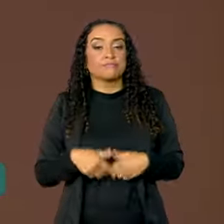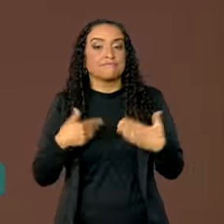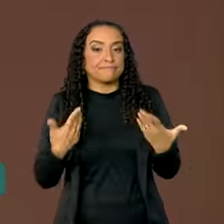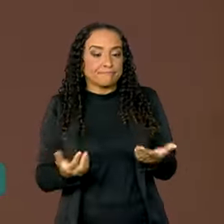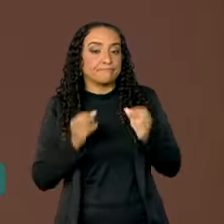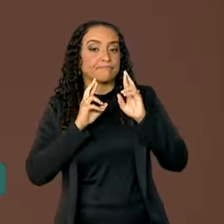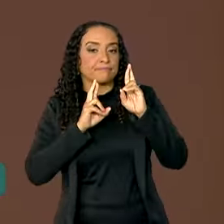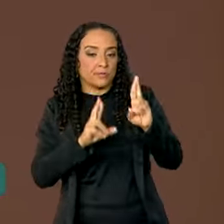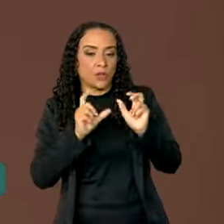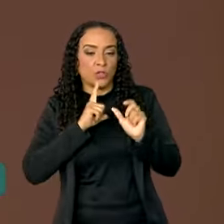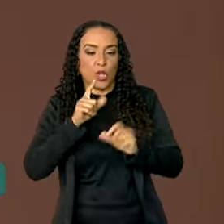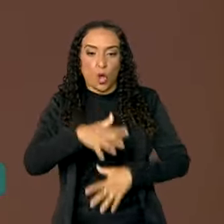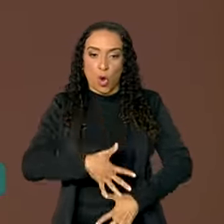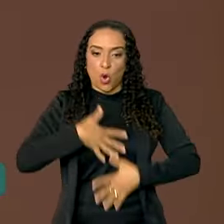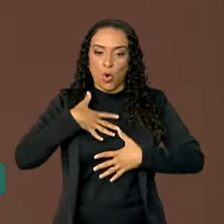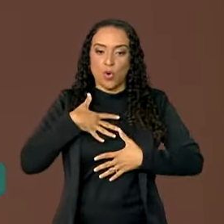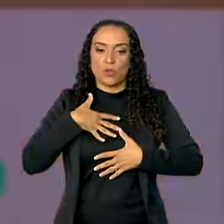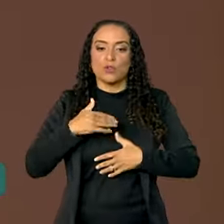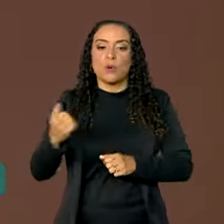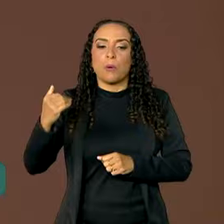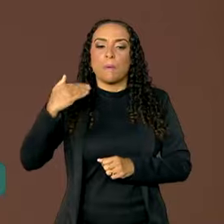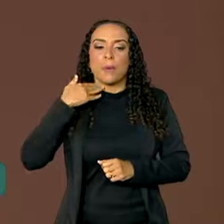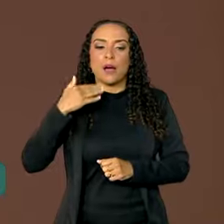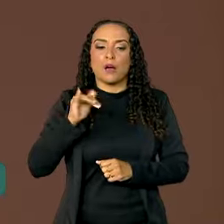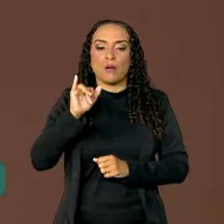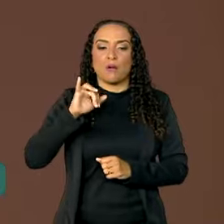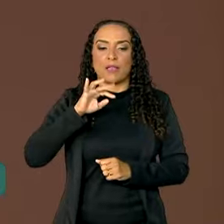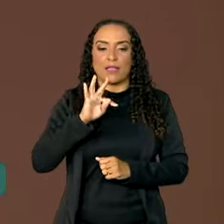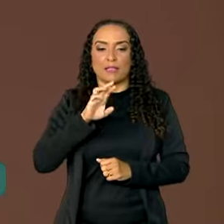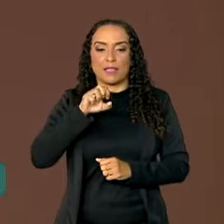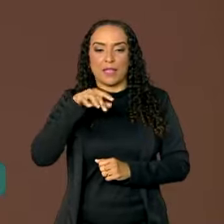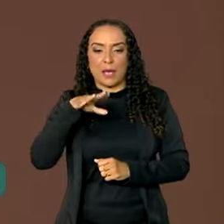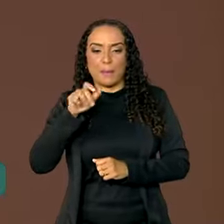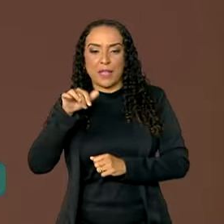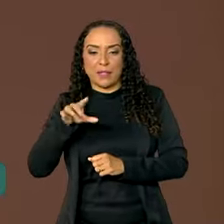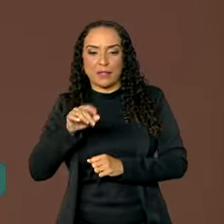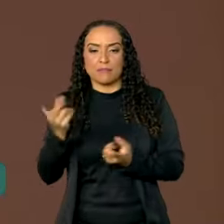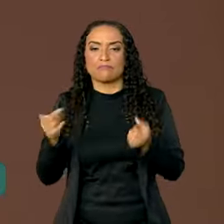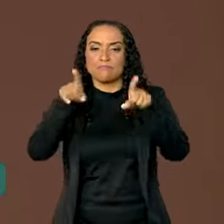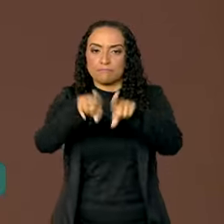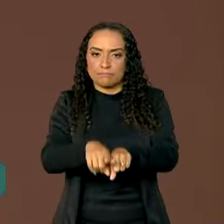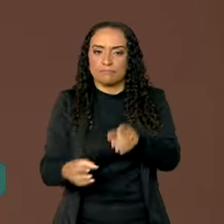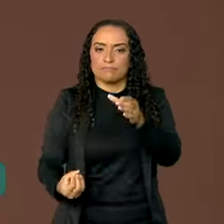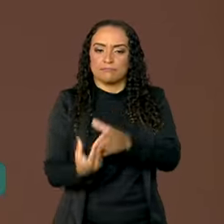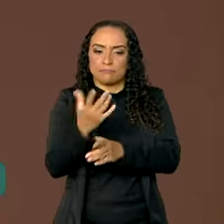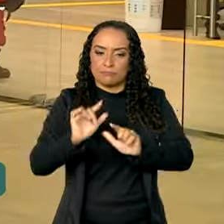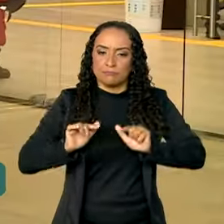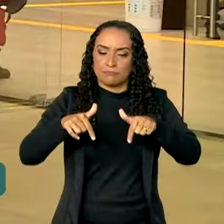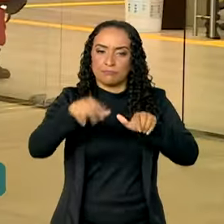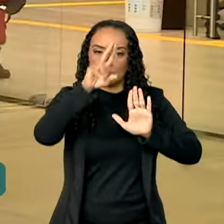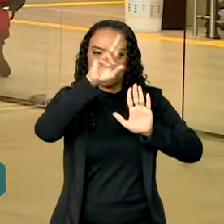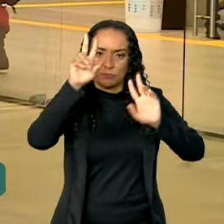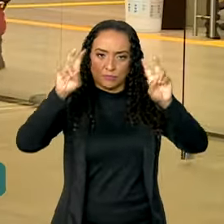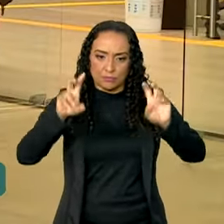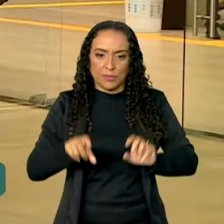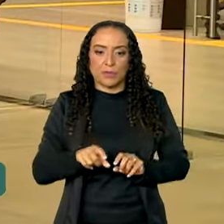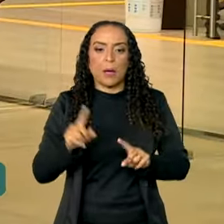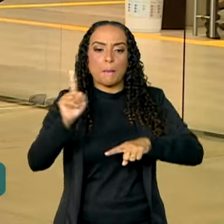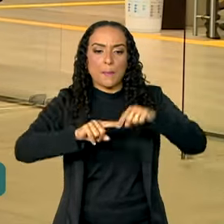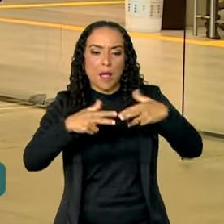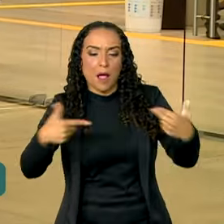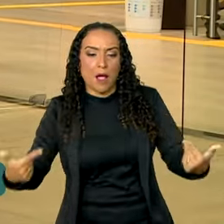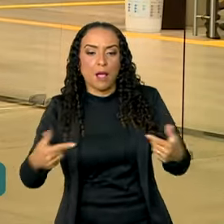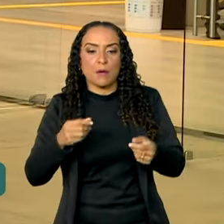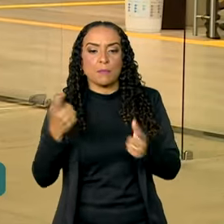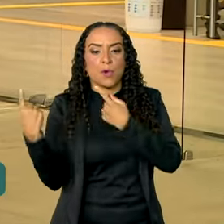Finalmente, temos o orgulho de que o Banco Interamericano seja um parceiro muito relevante na geração de conhecimento sobre o tema. Além de ferramentas